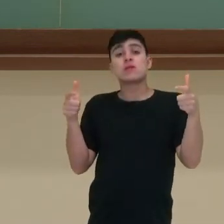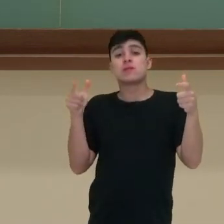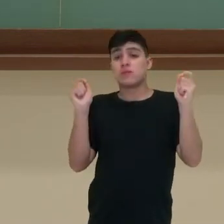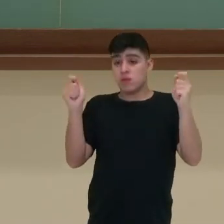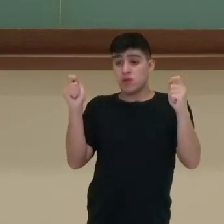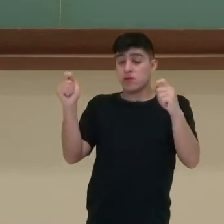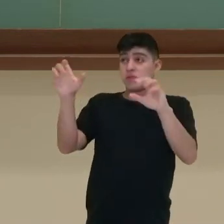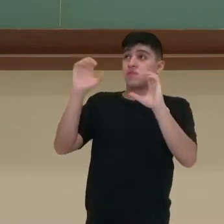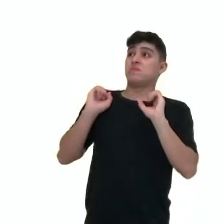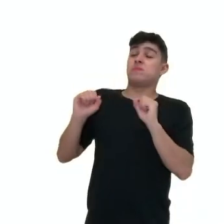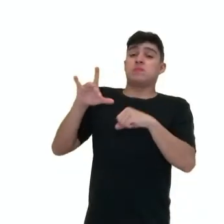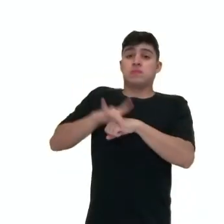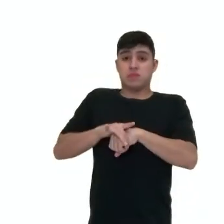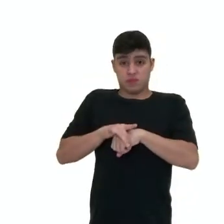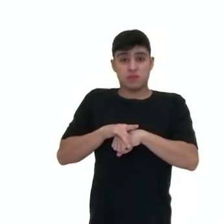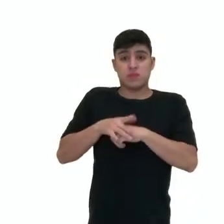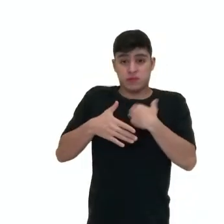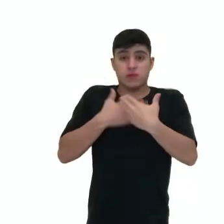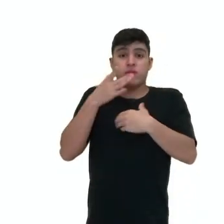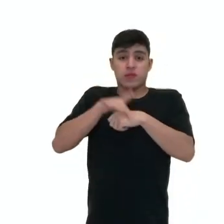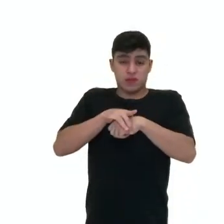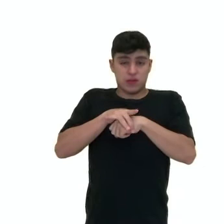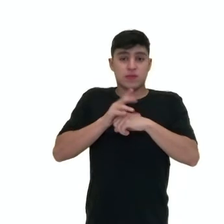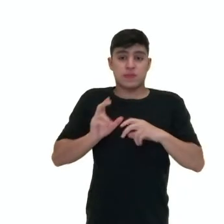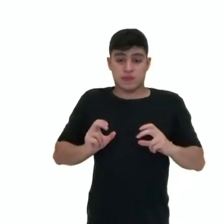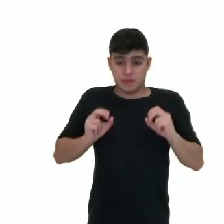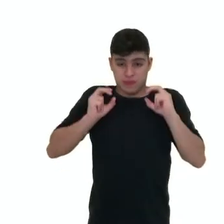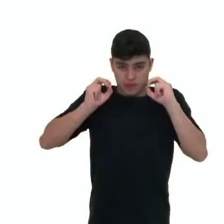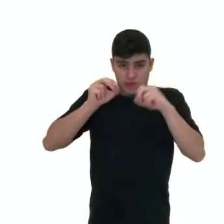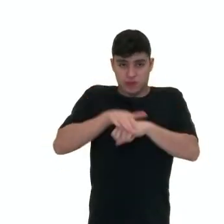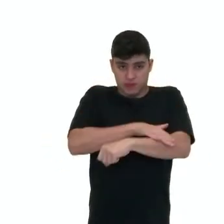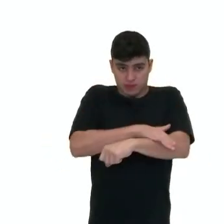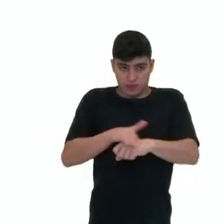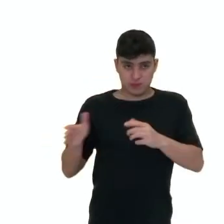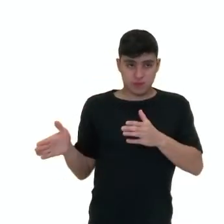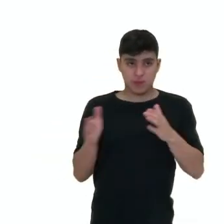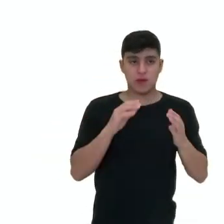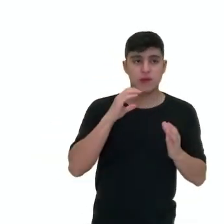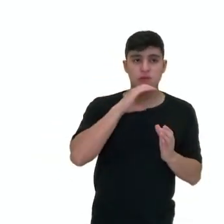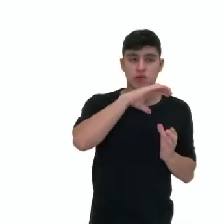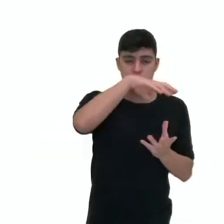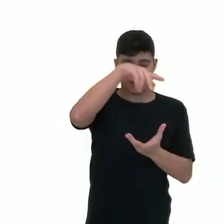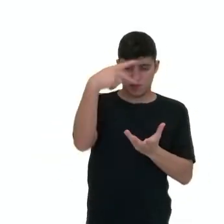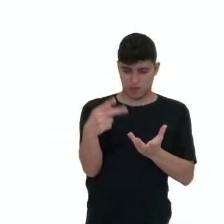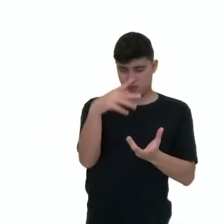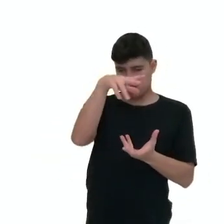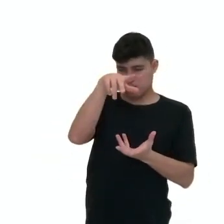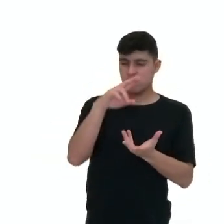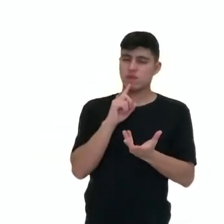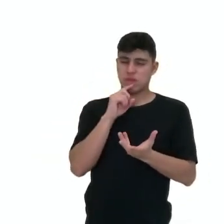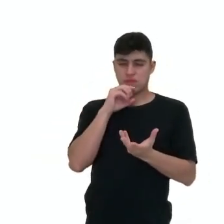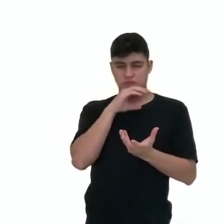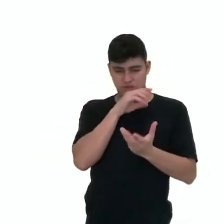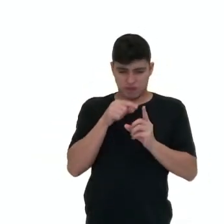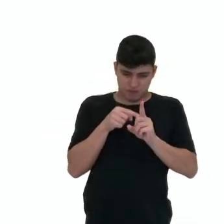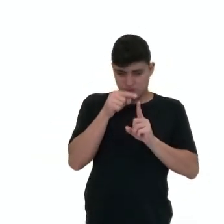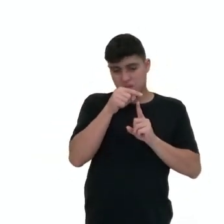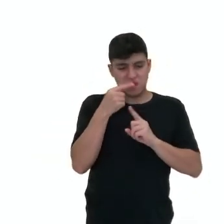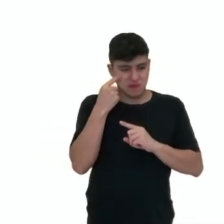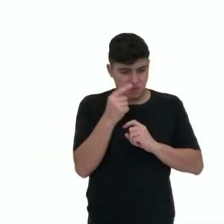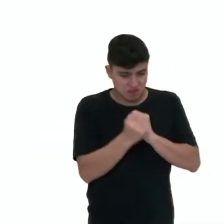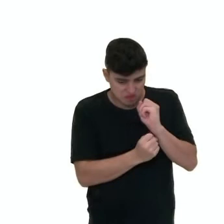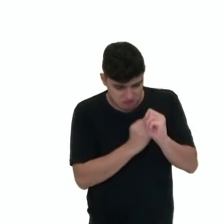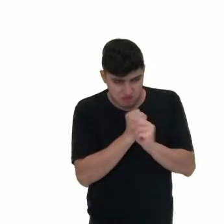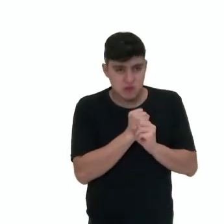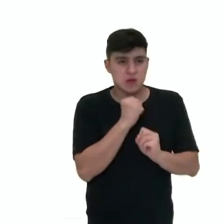de pele. Sobre o aquecimento global, refere-se ao aumento da temperatura do planeta e nós vemos que isso vem acontecendo a cada